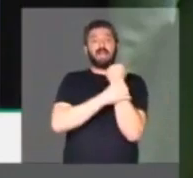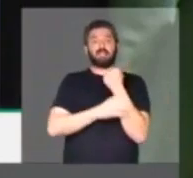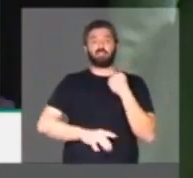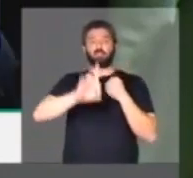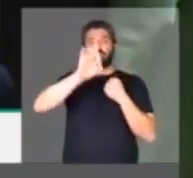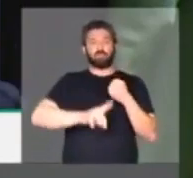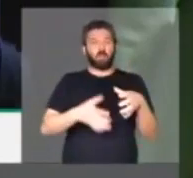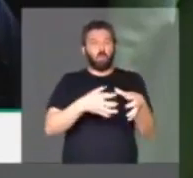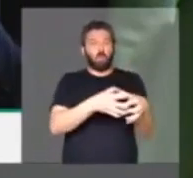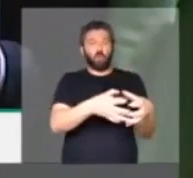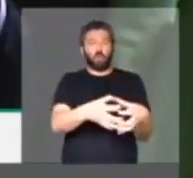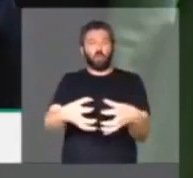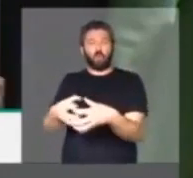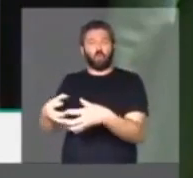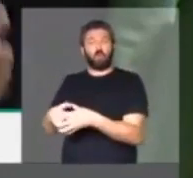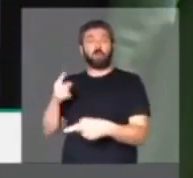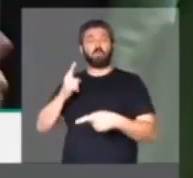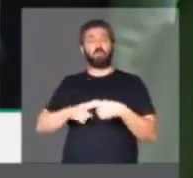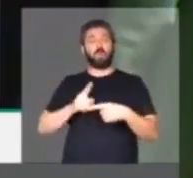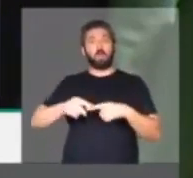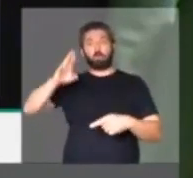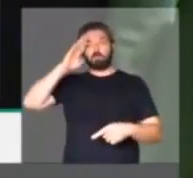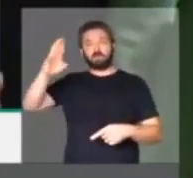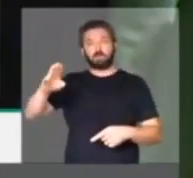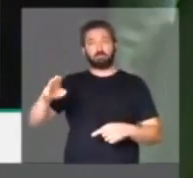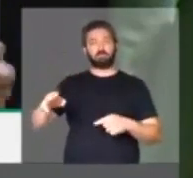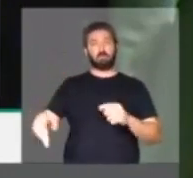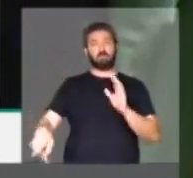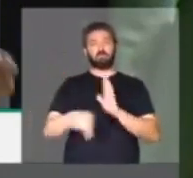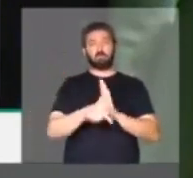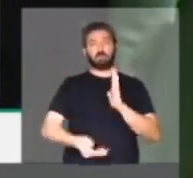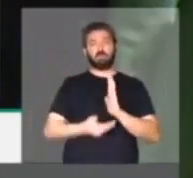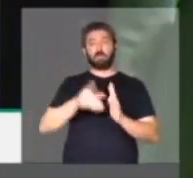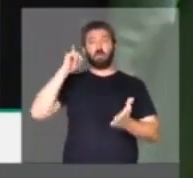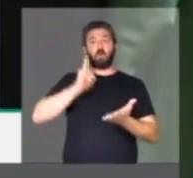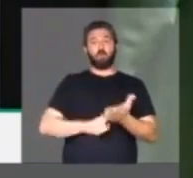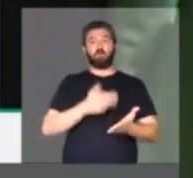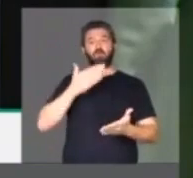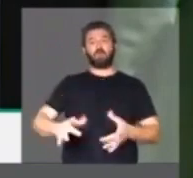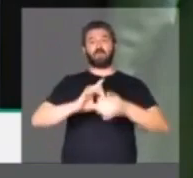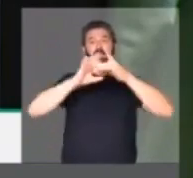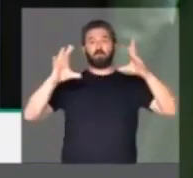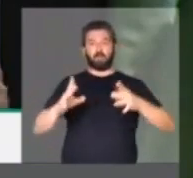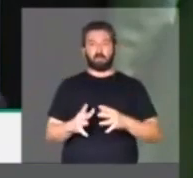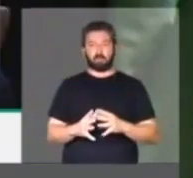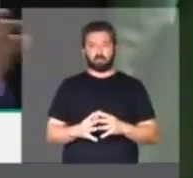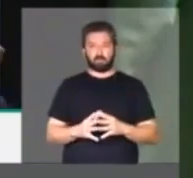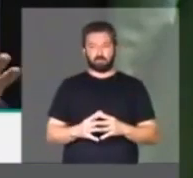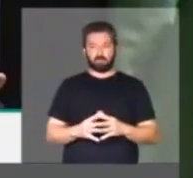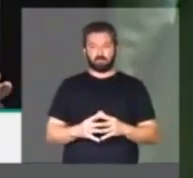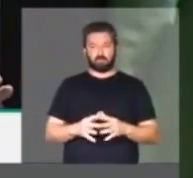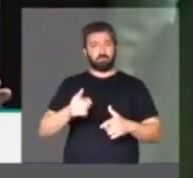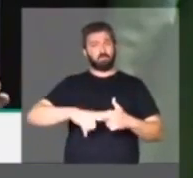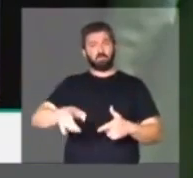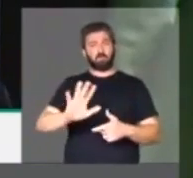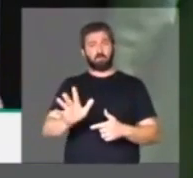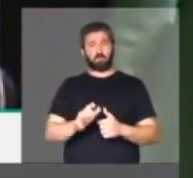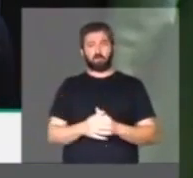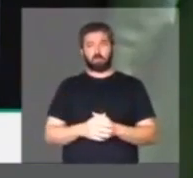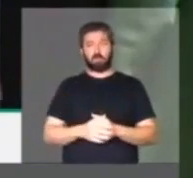melhorias exatamente por entender o espírito maior dessa casa, que é o compromisso com a democracia. Não há problema,